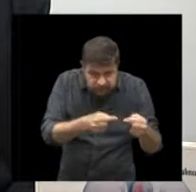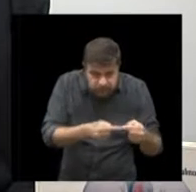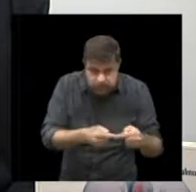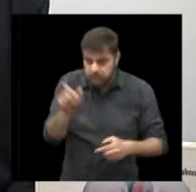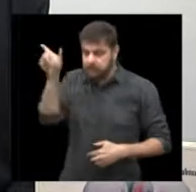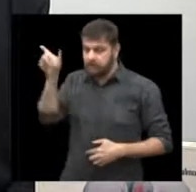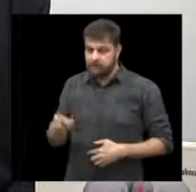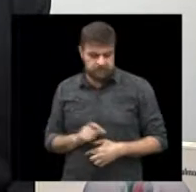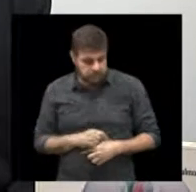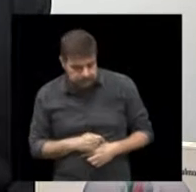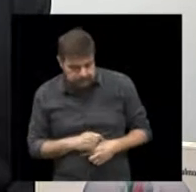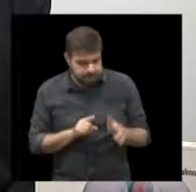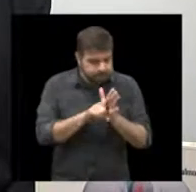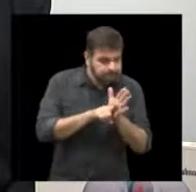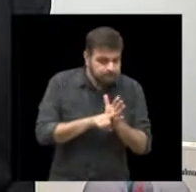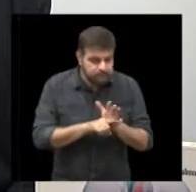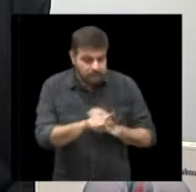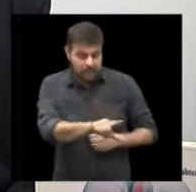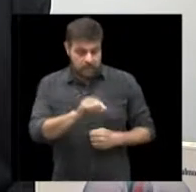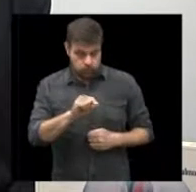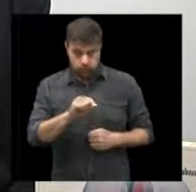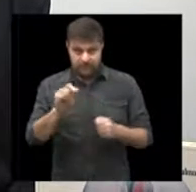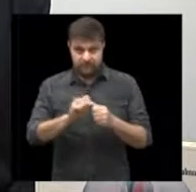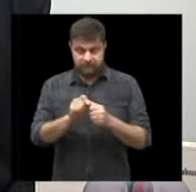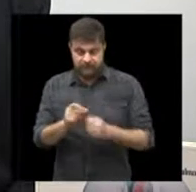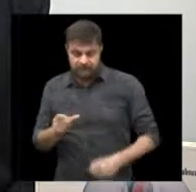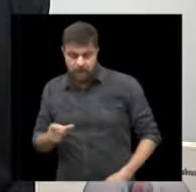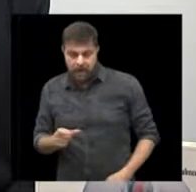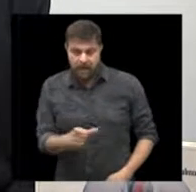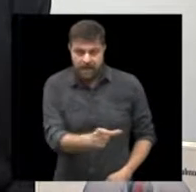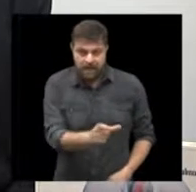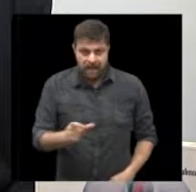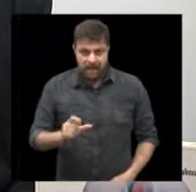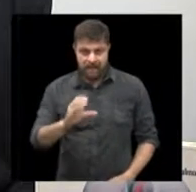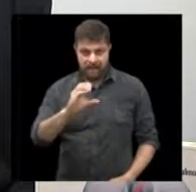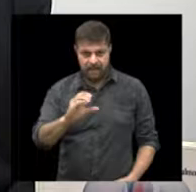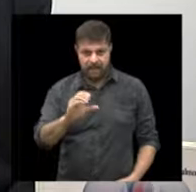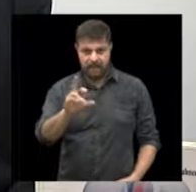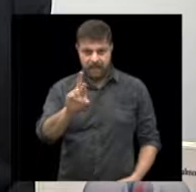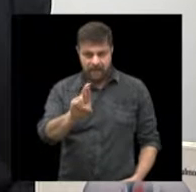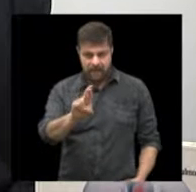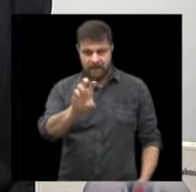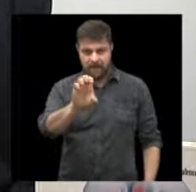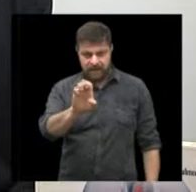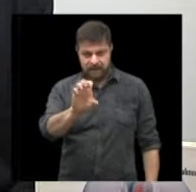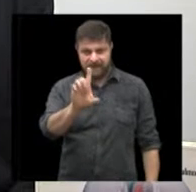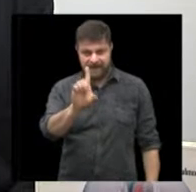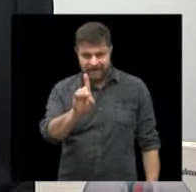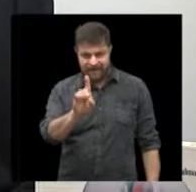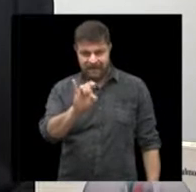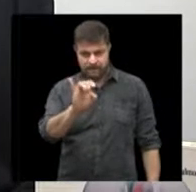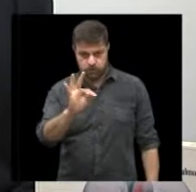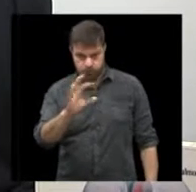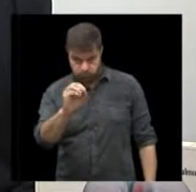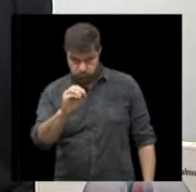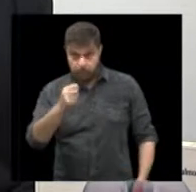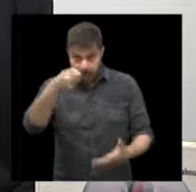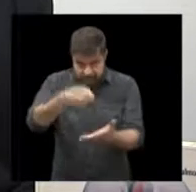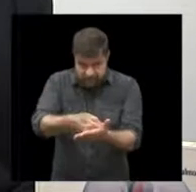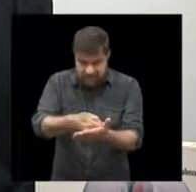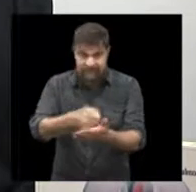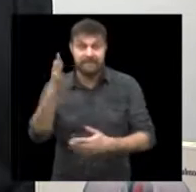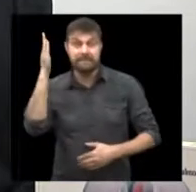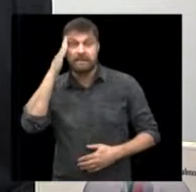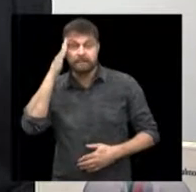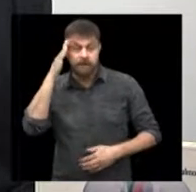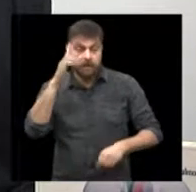escolher esse médico, vai fazer o pagamento com o cartão de crédito e ter acesso à agenda daquele médico